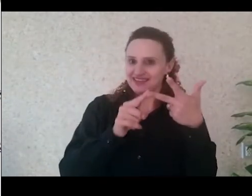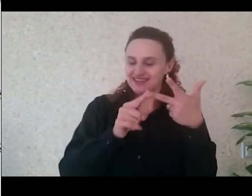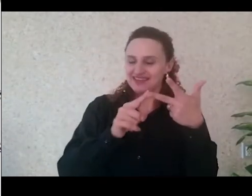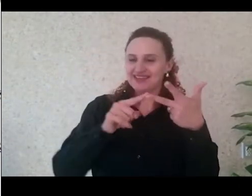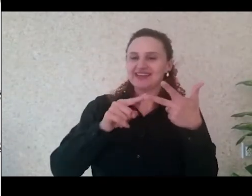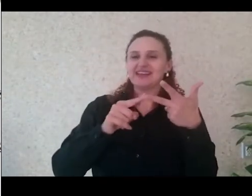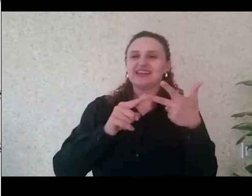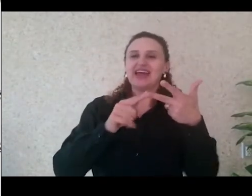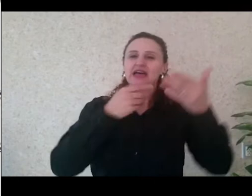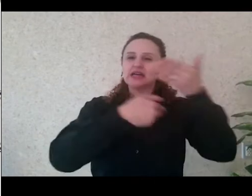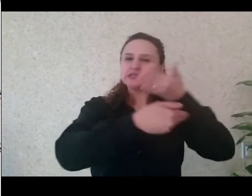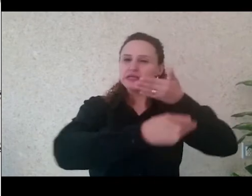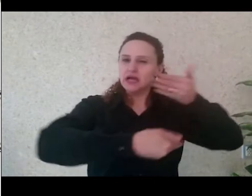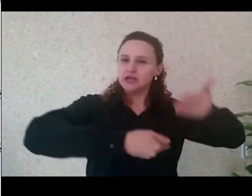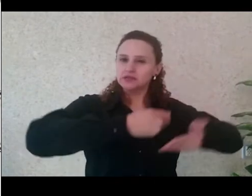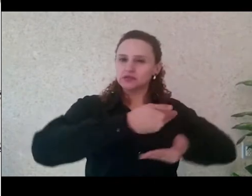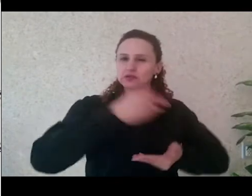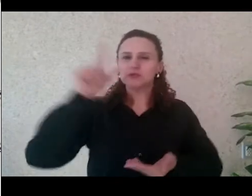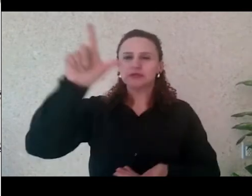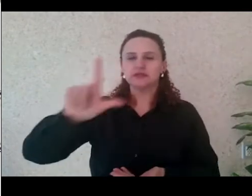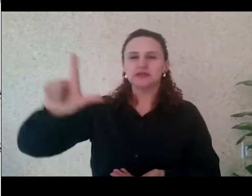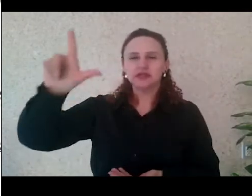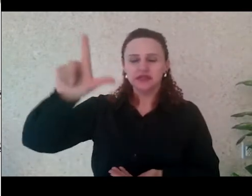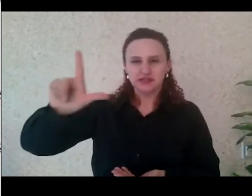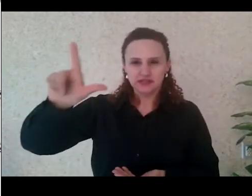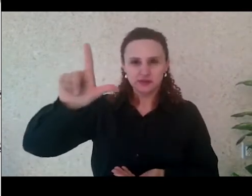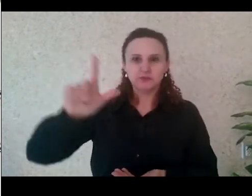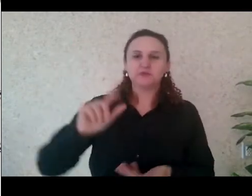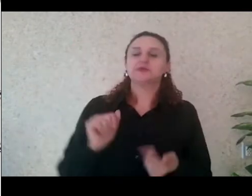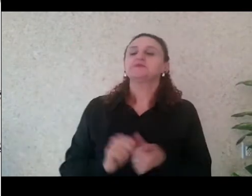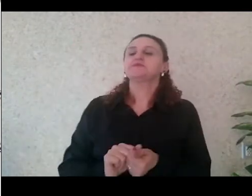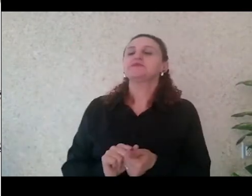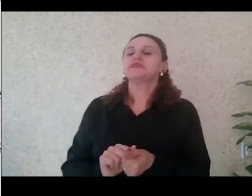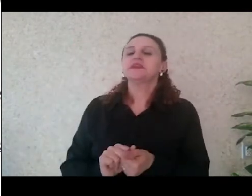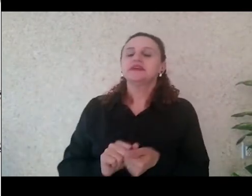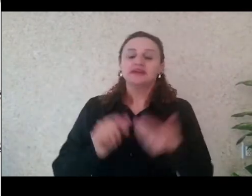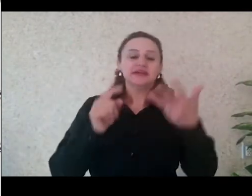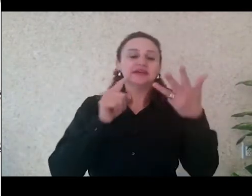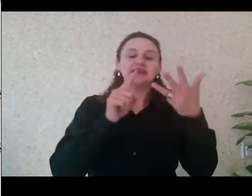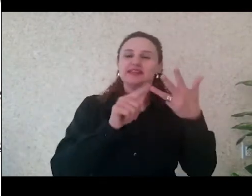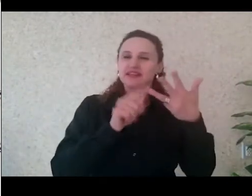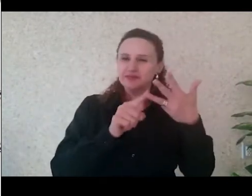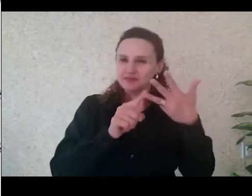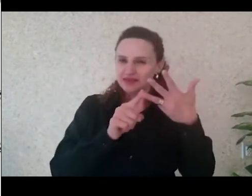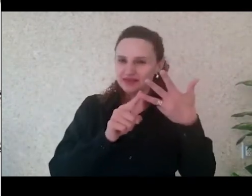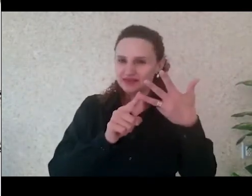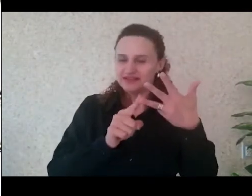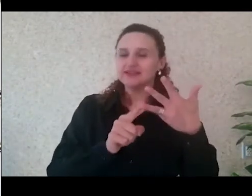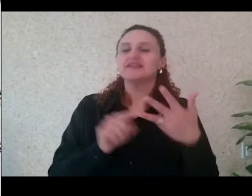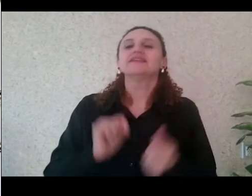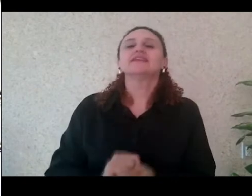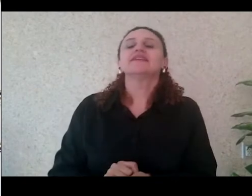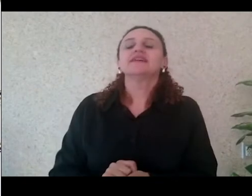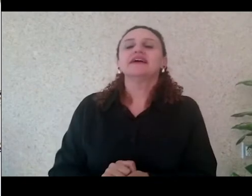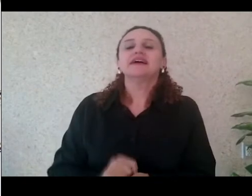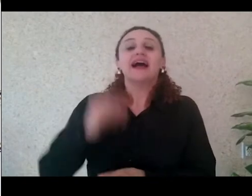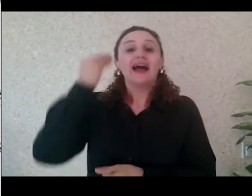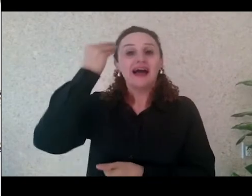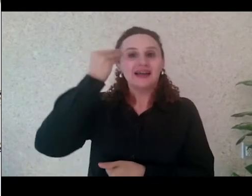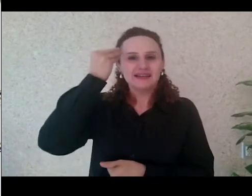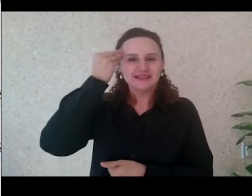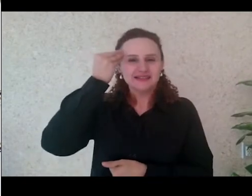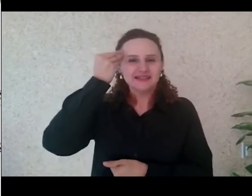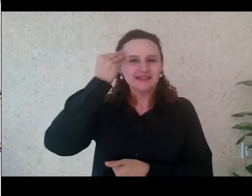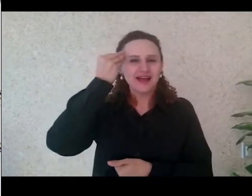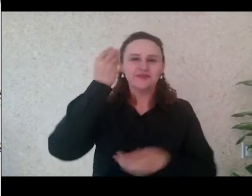ver as relações entre a literatura e os períodos literários, e a unidade de autoestudo 4, em a gente vai